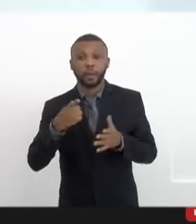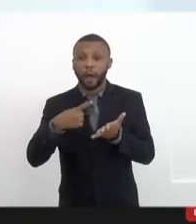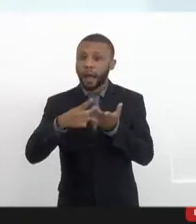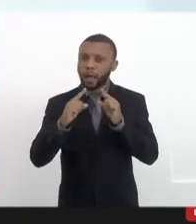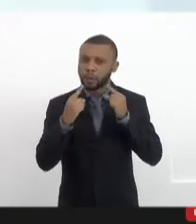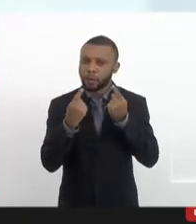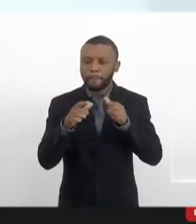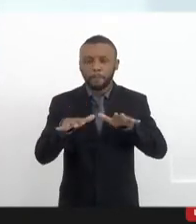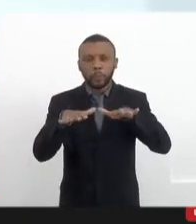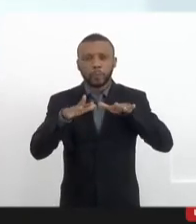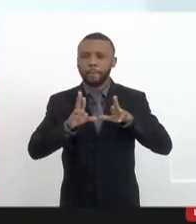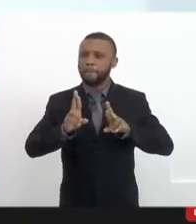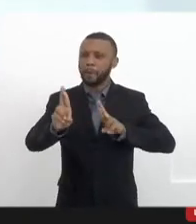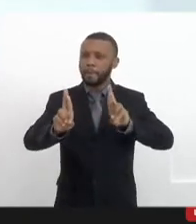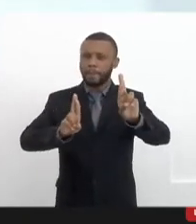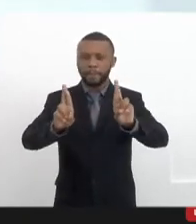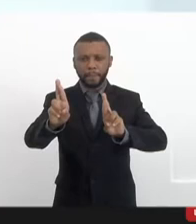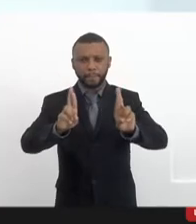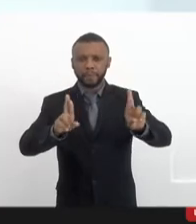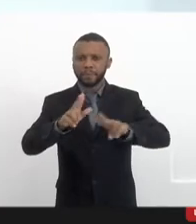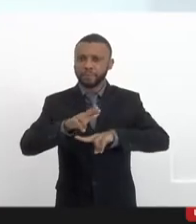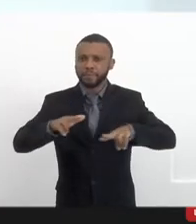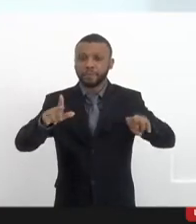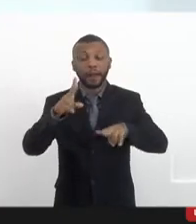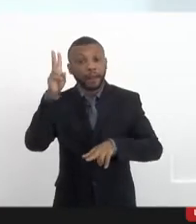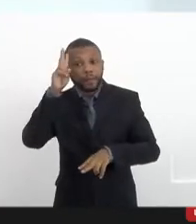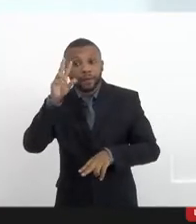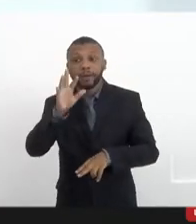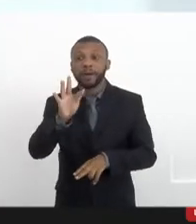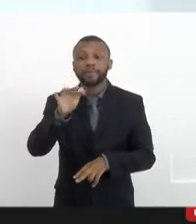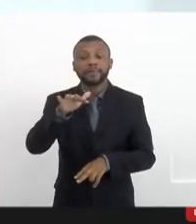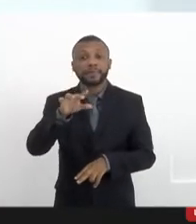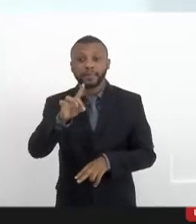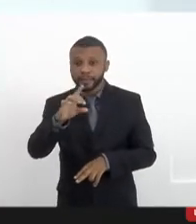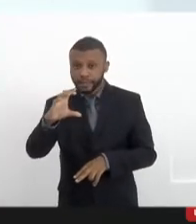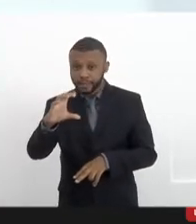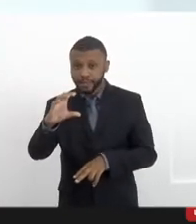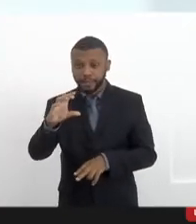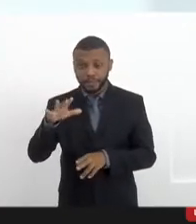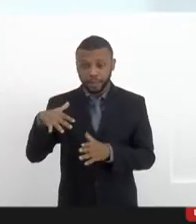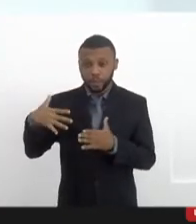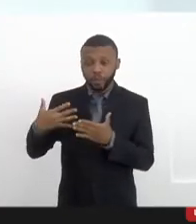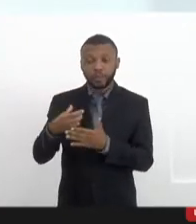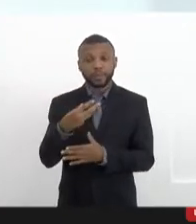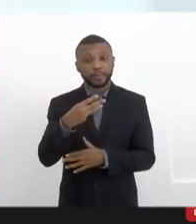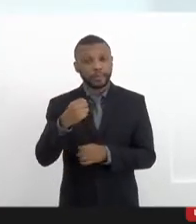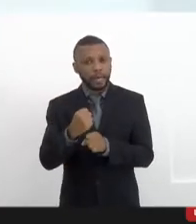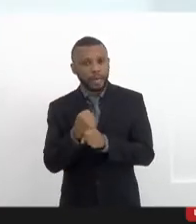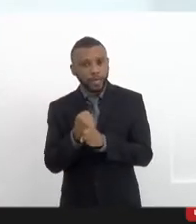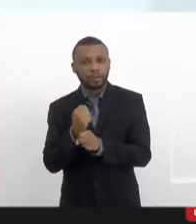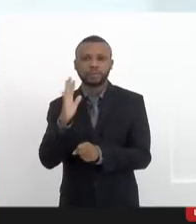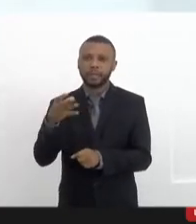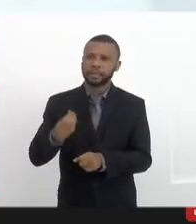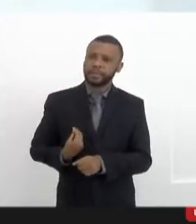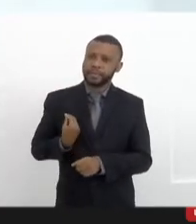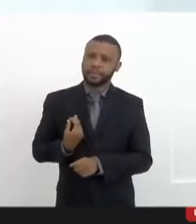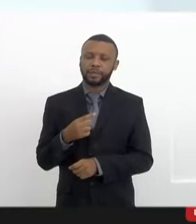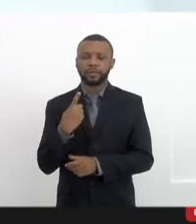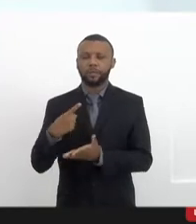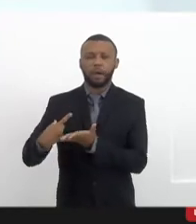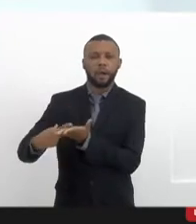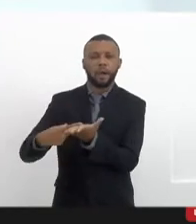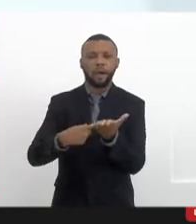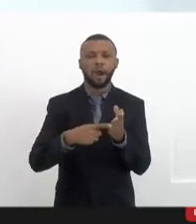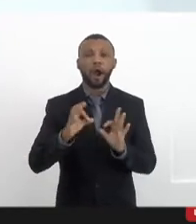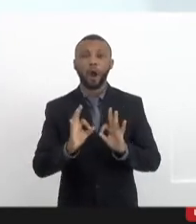bastante representativa. Lembrar que o FNDC completa esse ano 30 anos de existência. Estamos organizados no